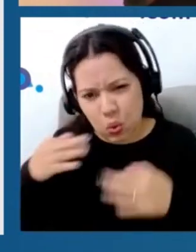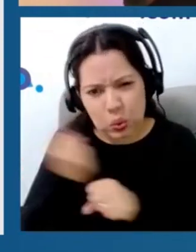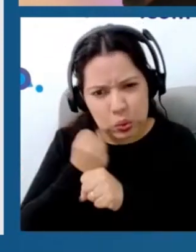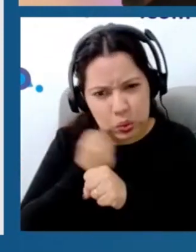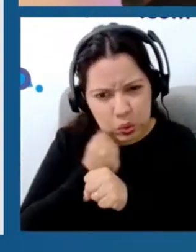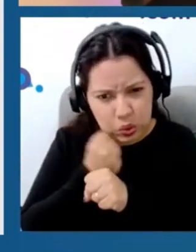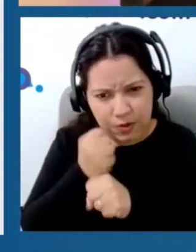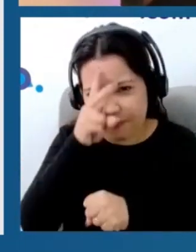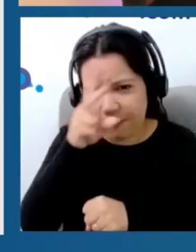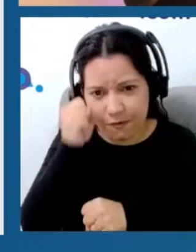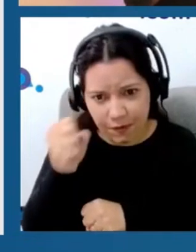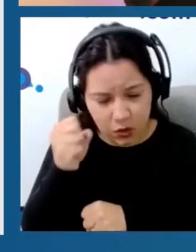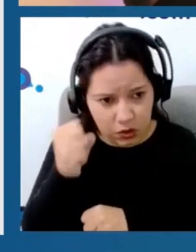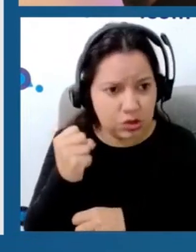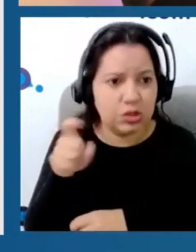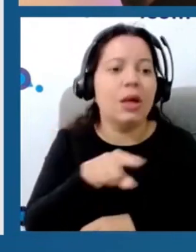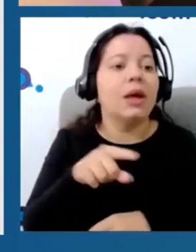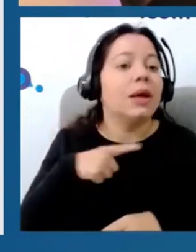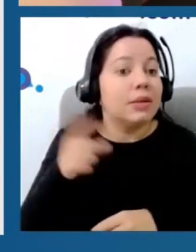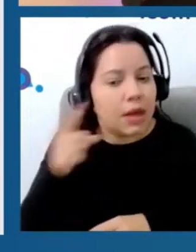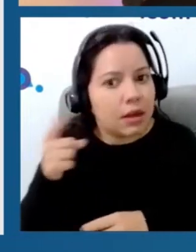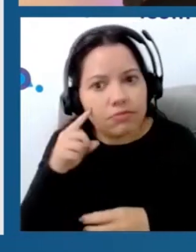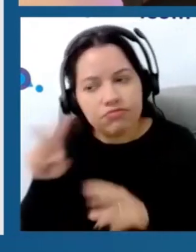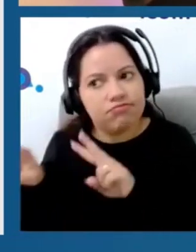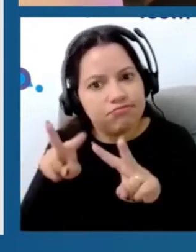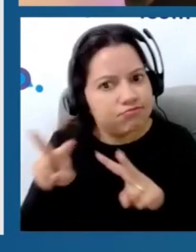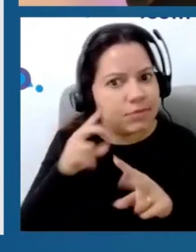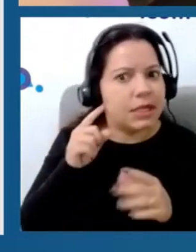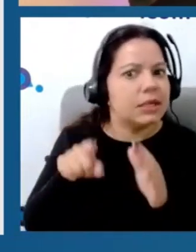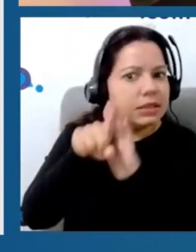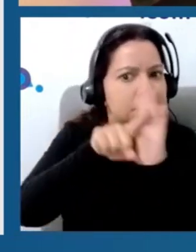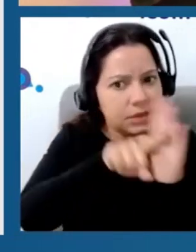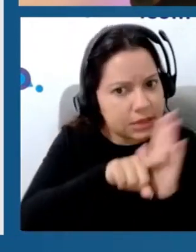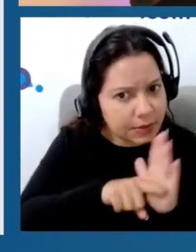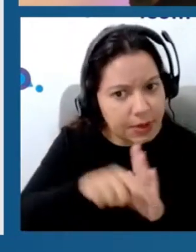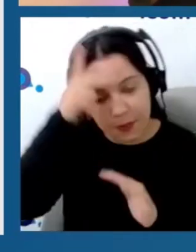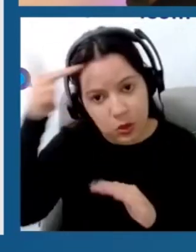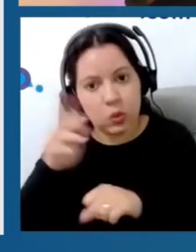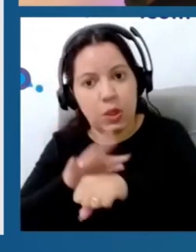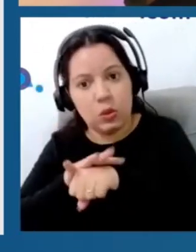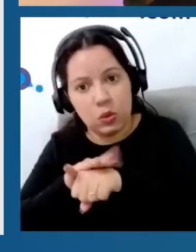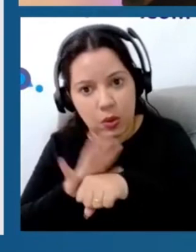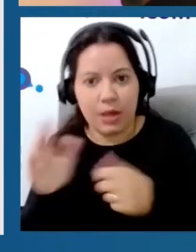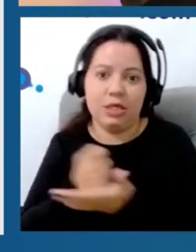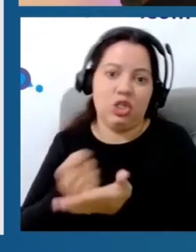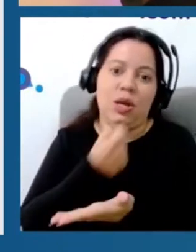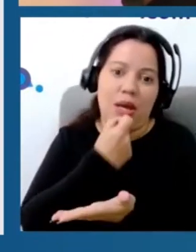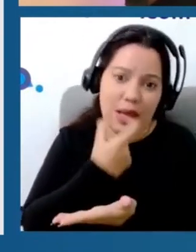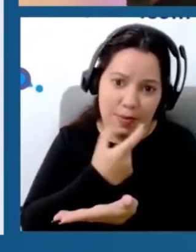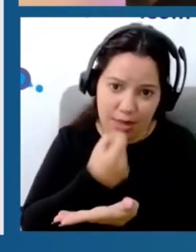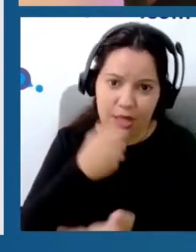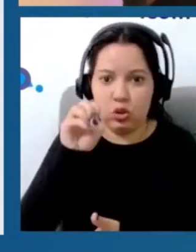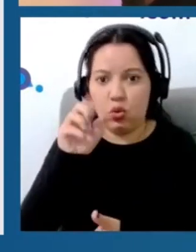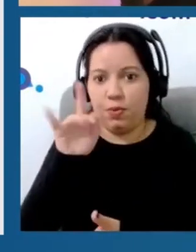observamos esse efeito, na verdade, também de forma seletiva. Então, pacientes que, comumente, fazem uso de fármacos opioides que